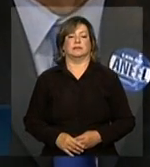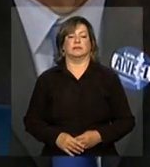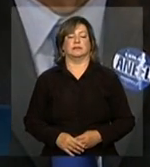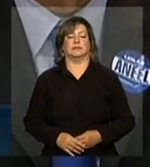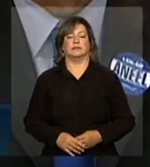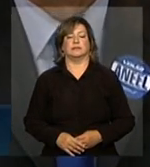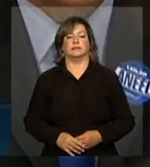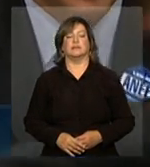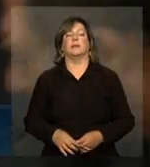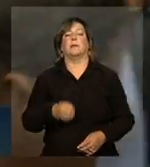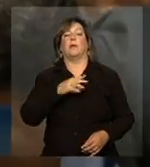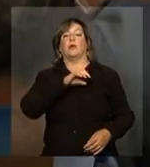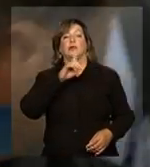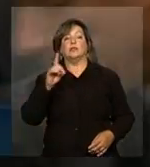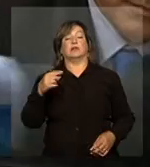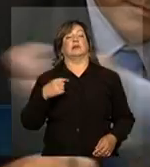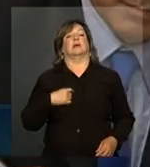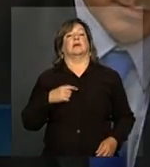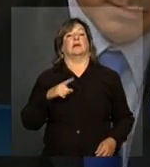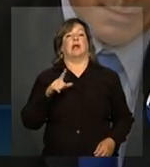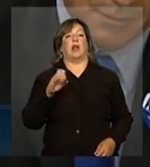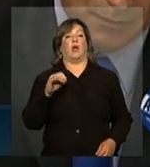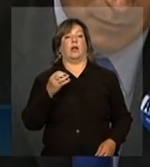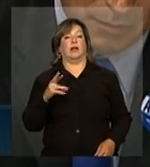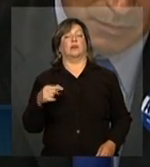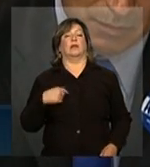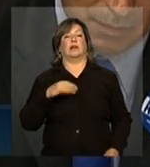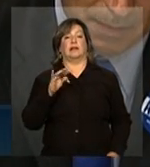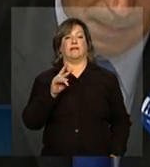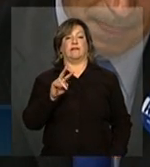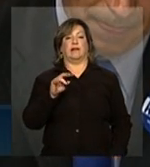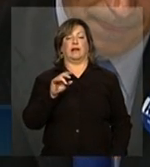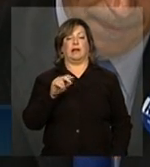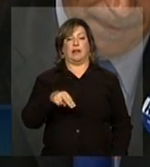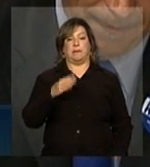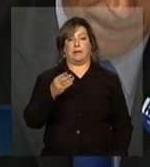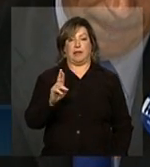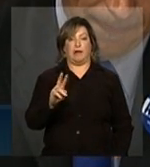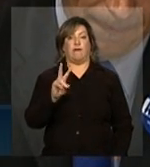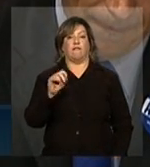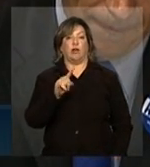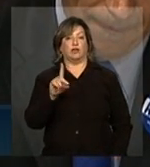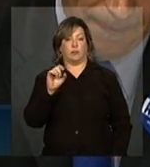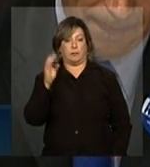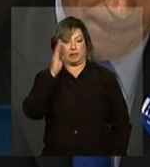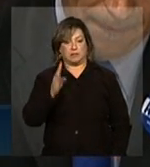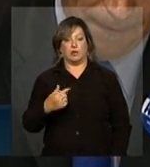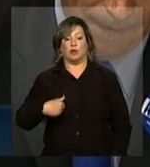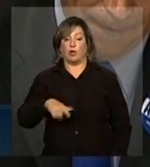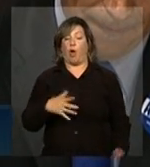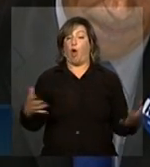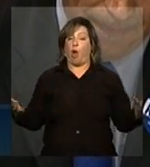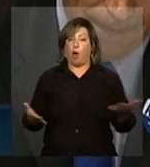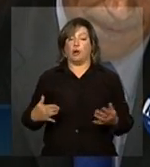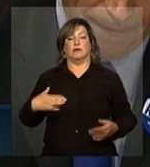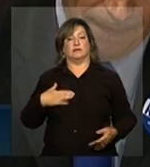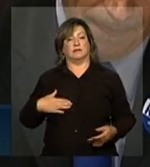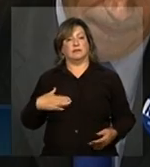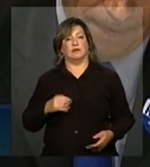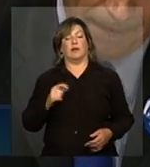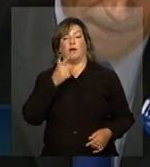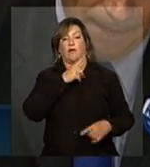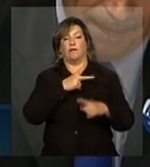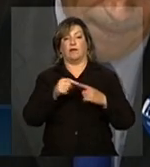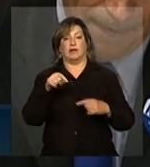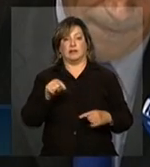Bom dia, meu nome é Leonardo, da TVNBR, da Voz do Brasil. A gente está comemorando hoje aqui a vitória infinitiva